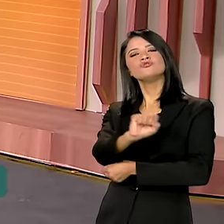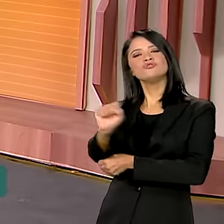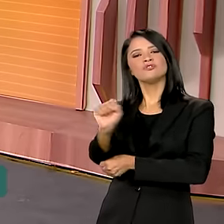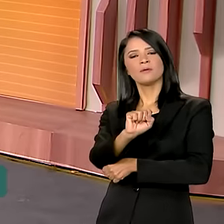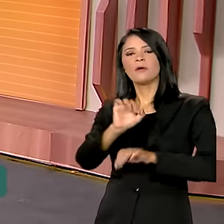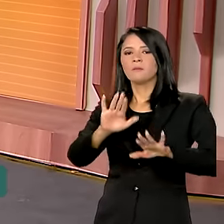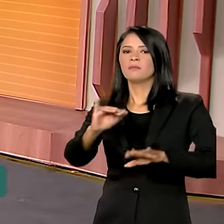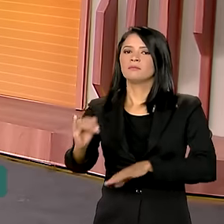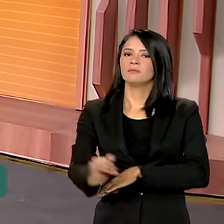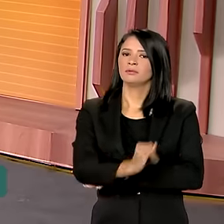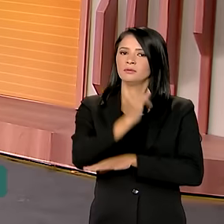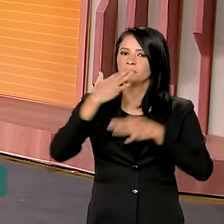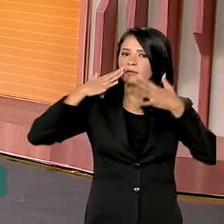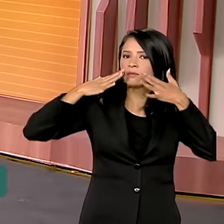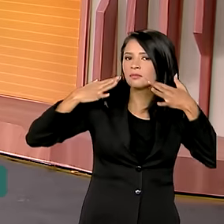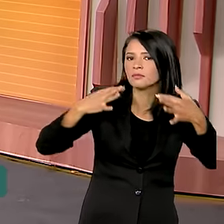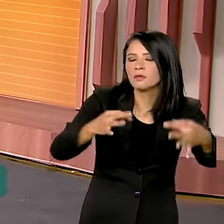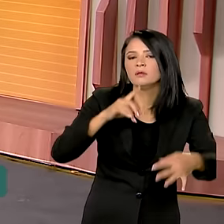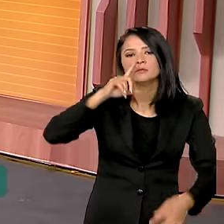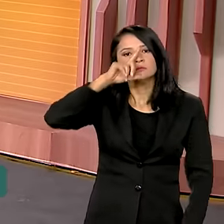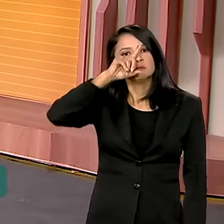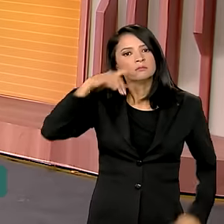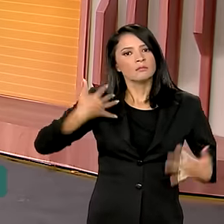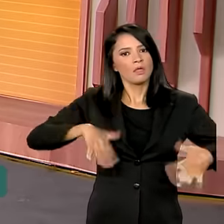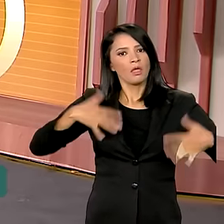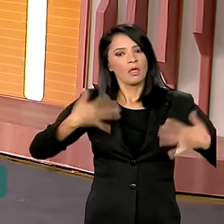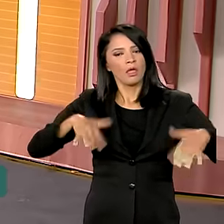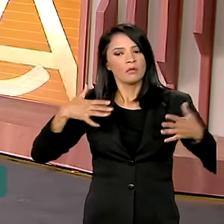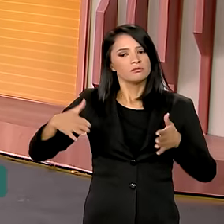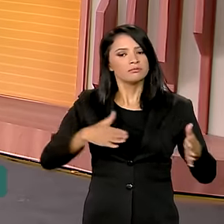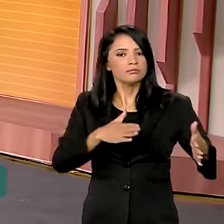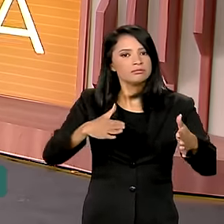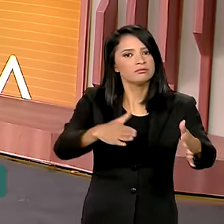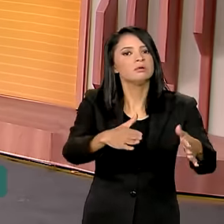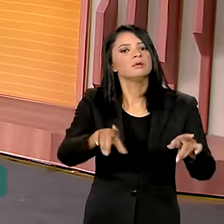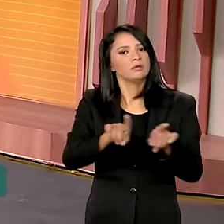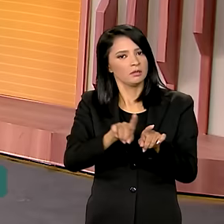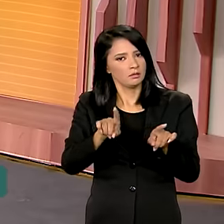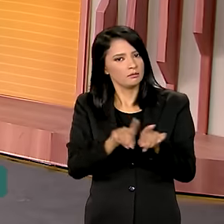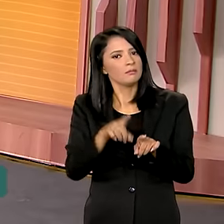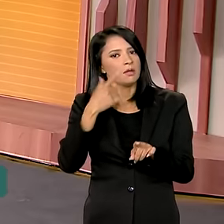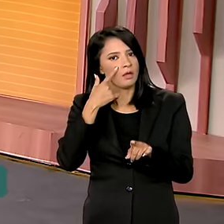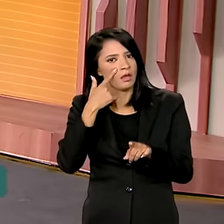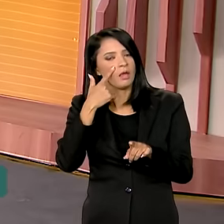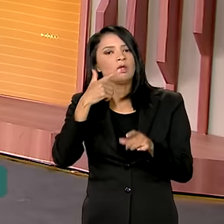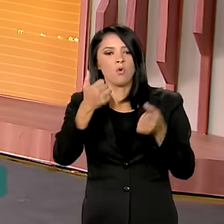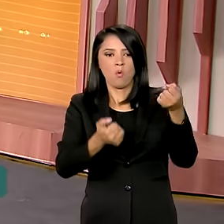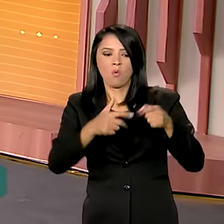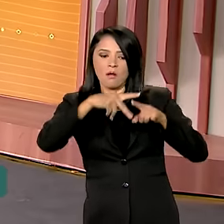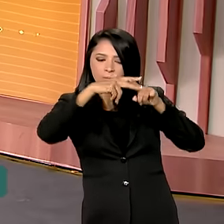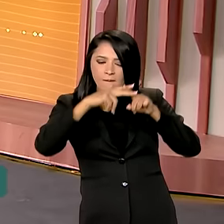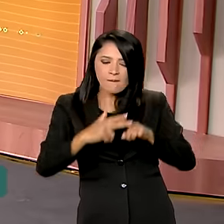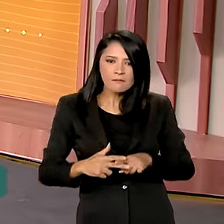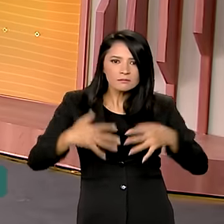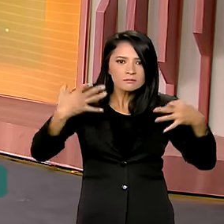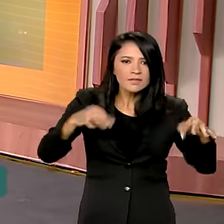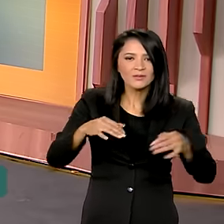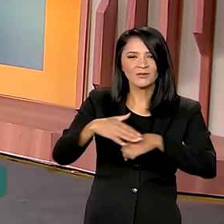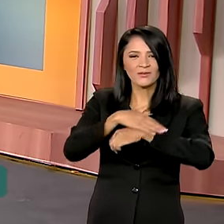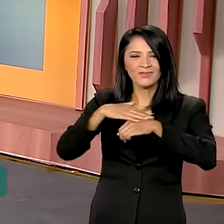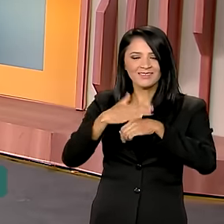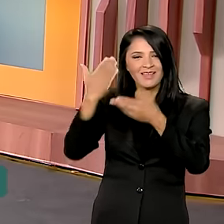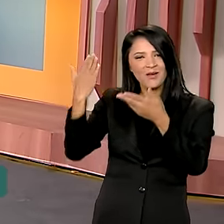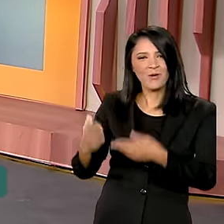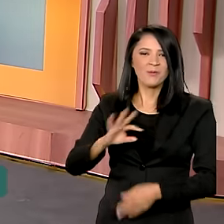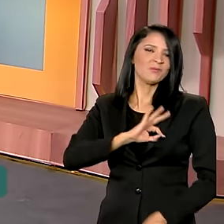mas é importante ficar atento aos riscos nas rodovias e também ficar de olho na manutenção do veículo. Vamos conversar sobre